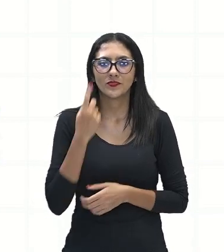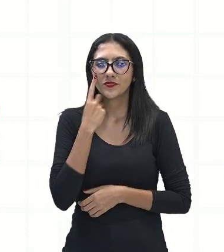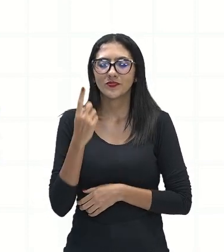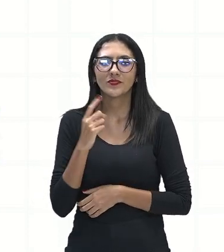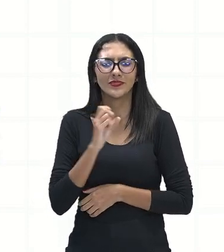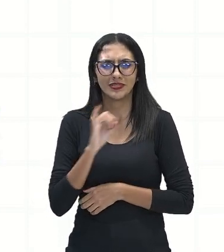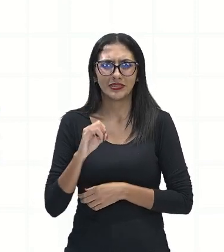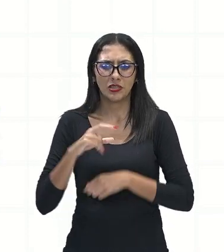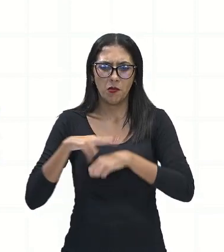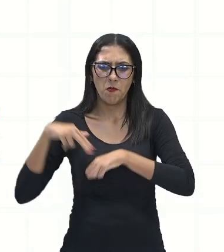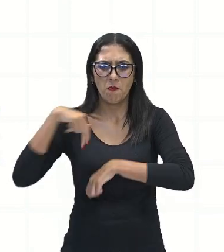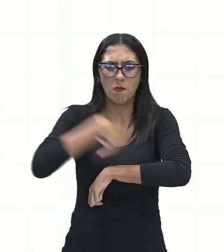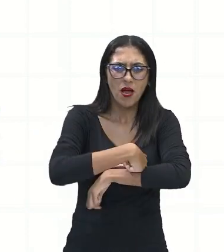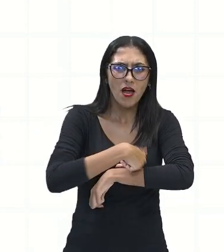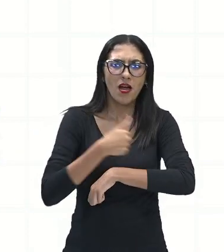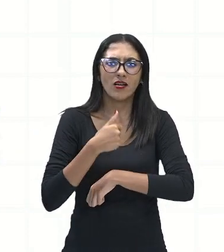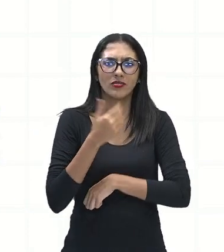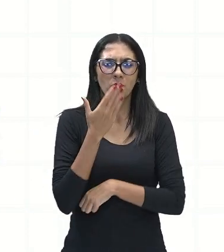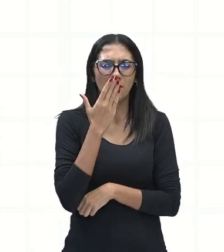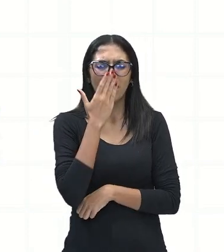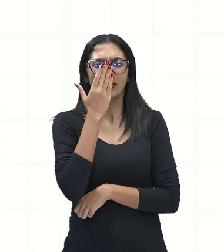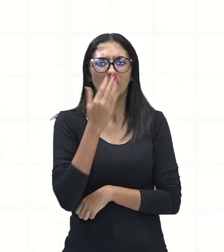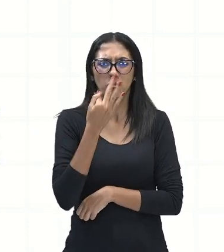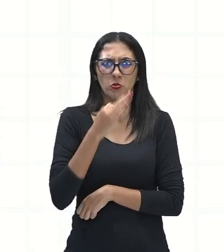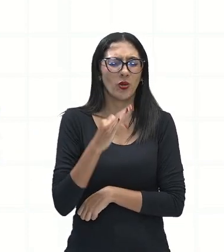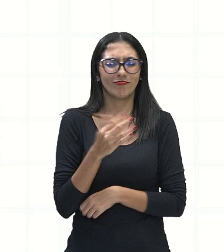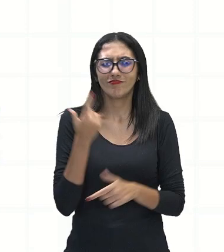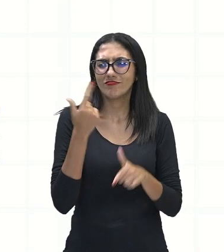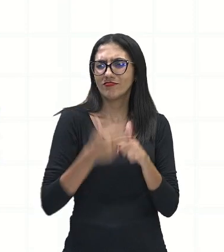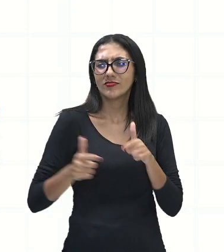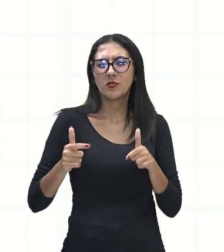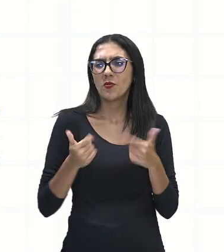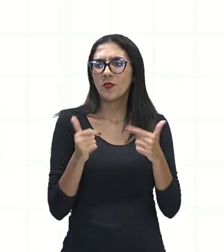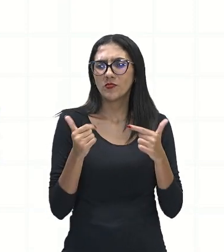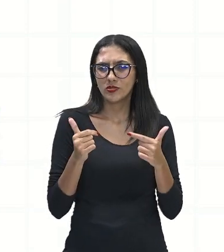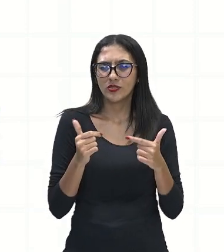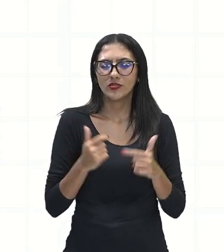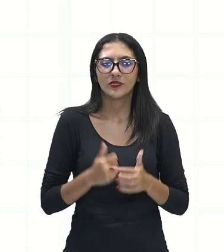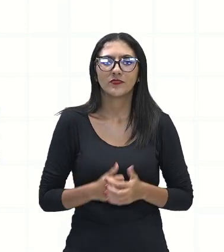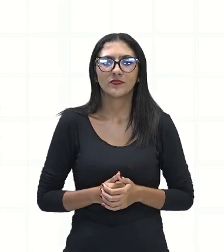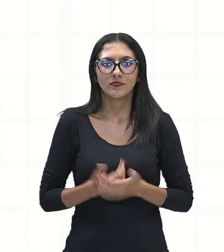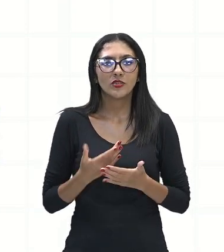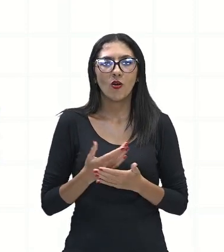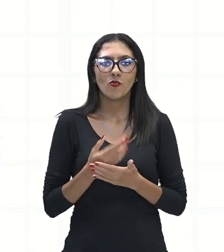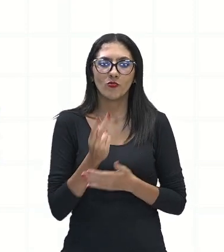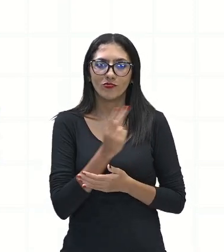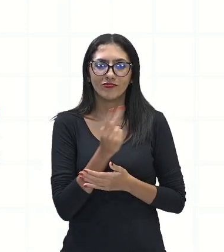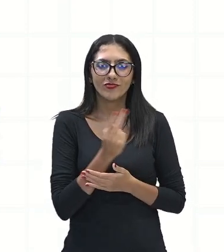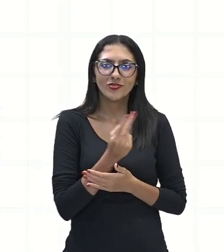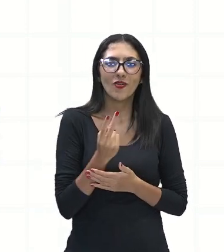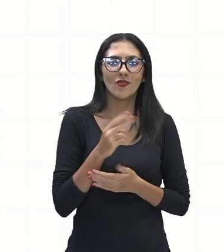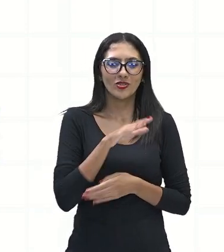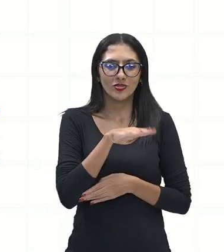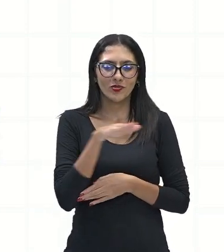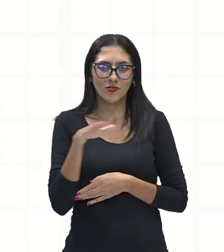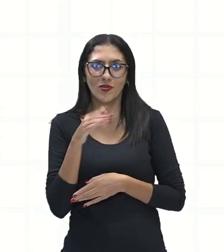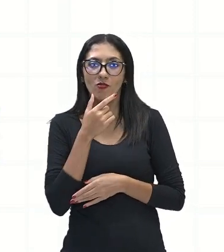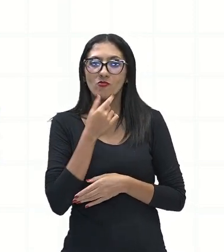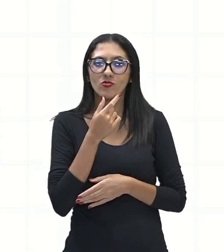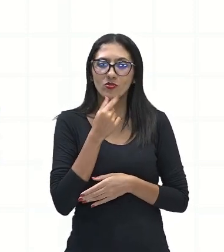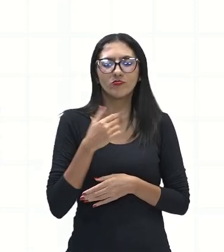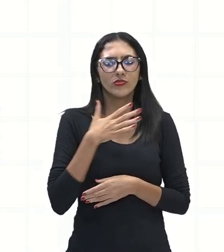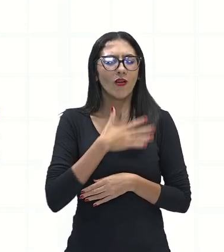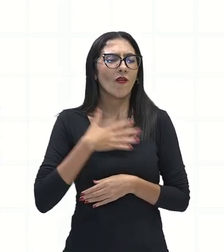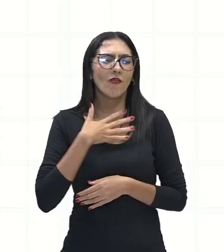felicidade. Ser veloz é que é ser feliz. Então, para eles, causa ali uma emoção, uma alegria, uma felicidade.